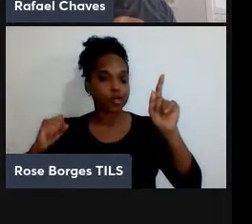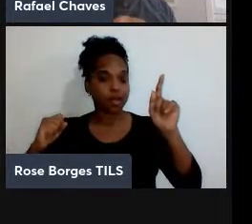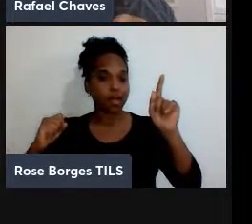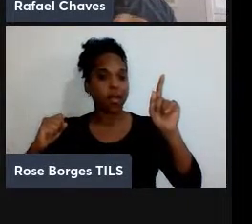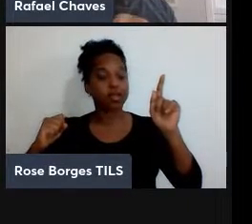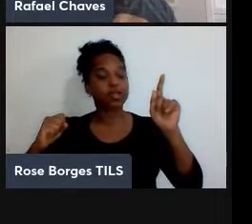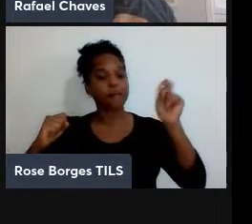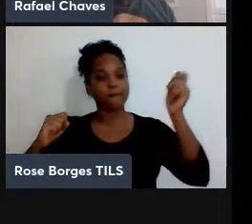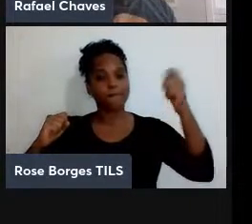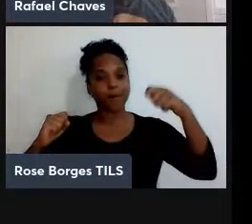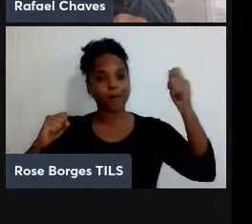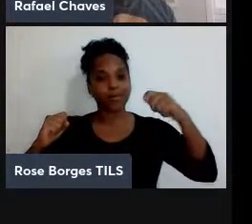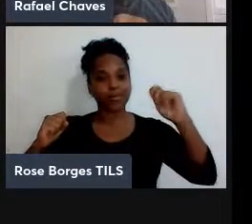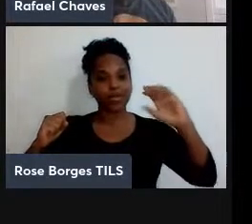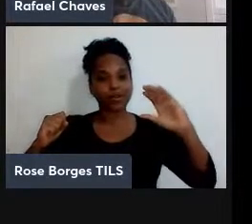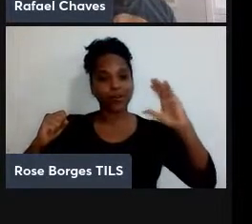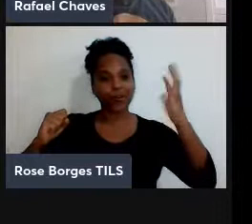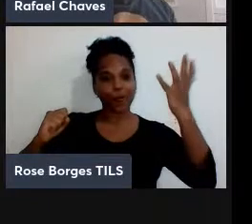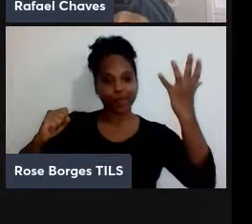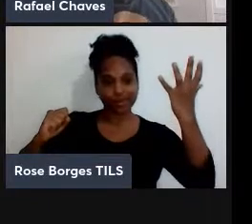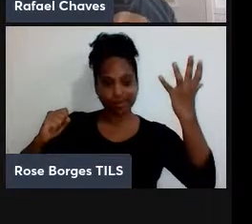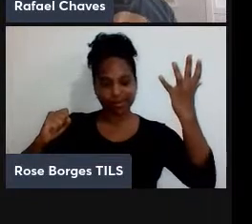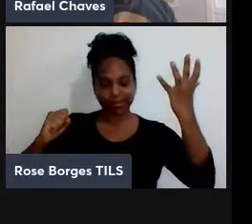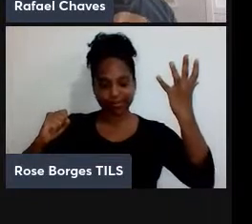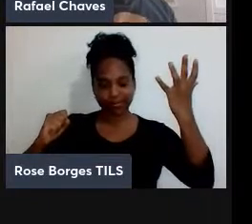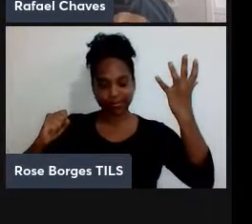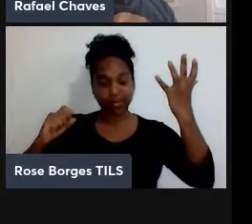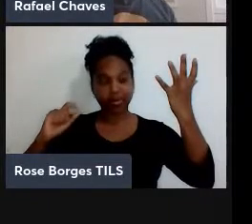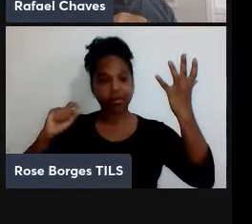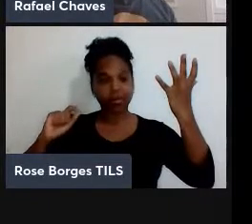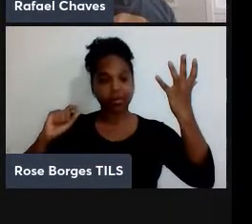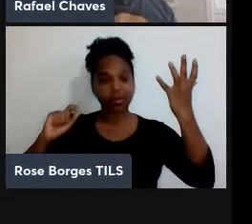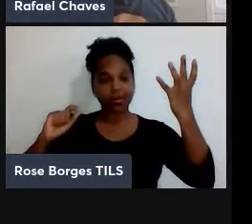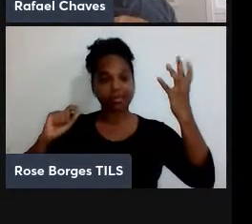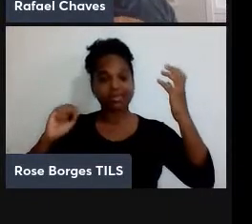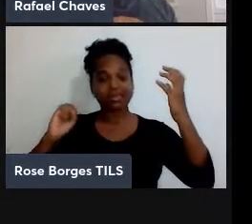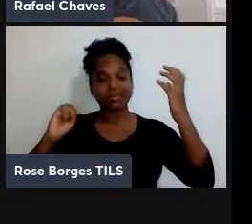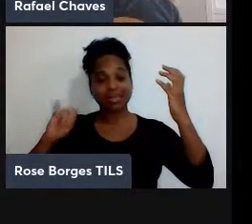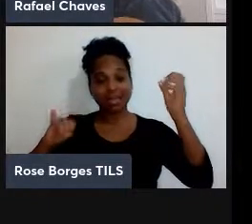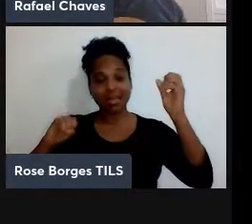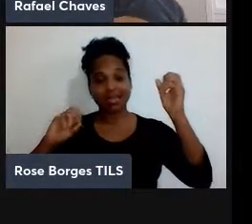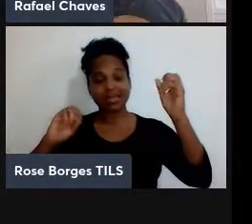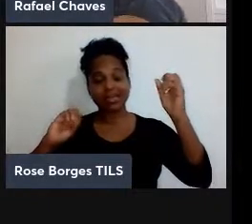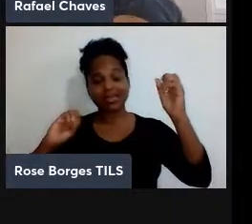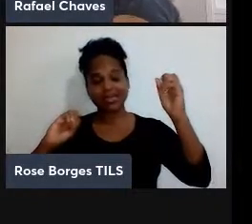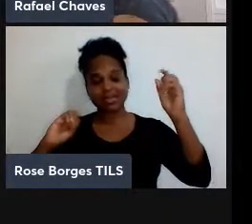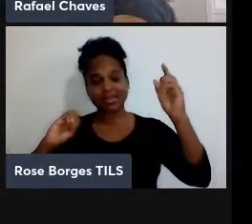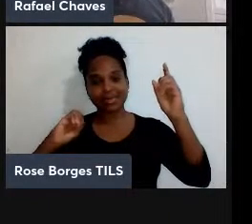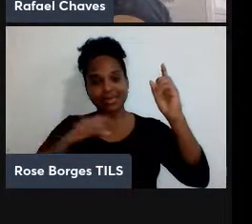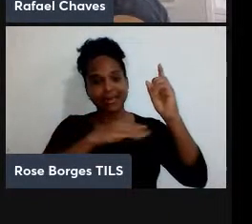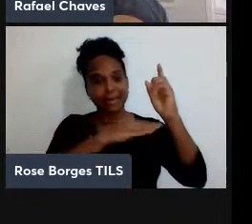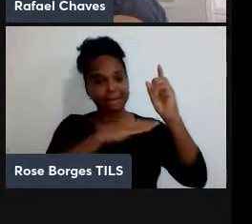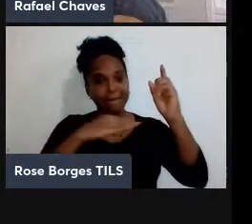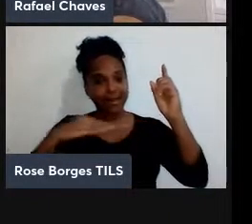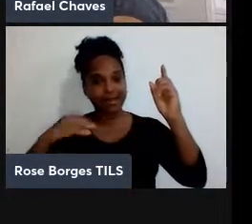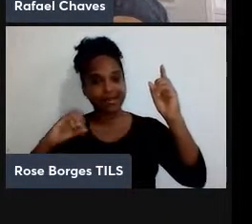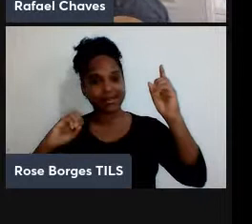por exemplo, de que o evento seja caro. Se a probabilidade for 0 ou for 1, eu tenho um evento que é